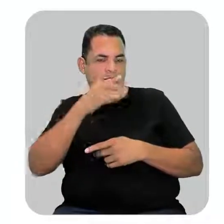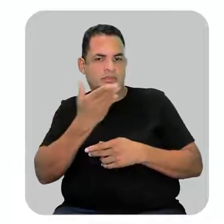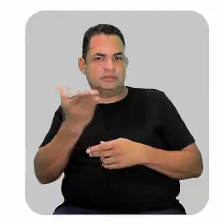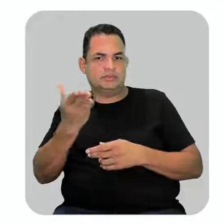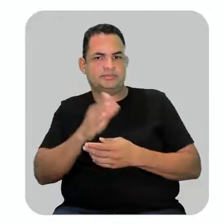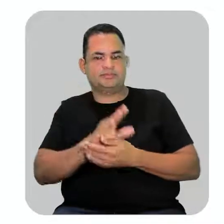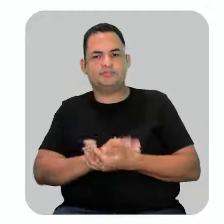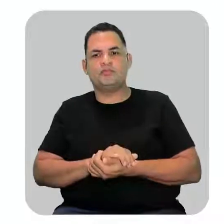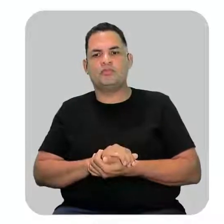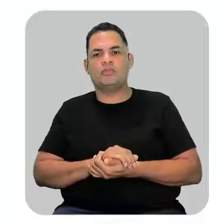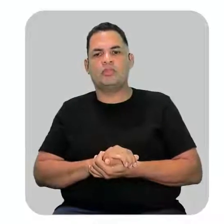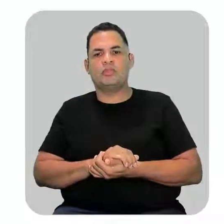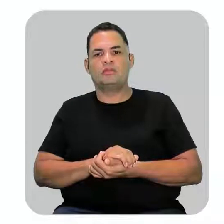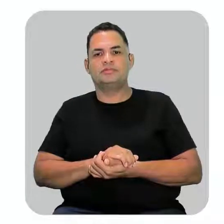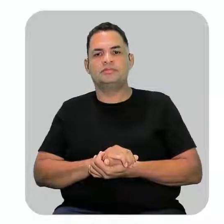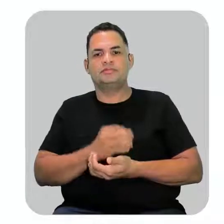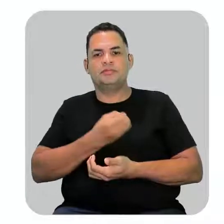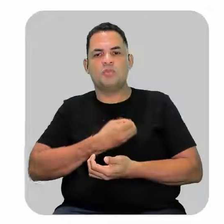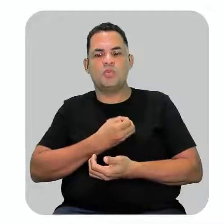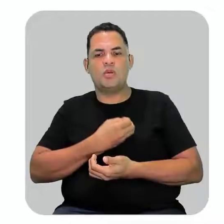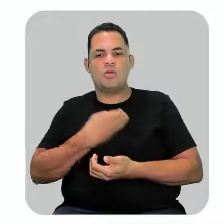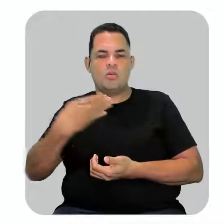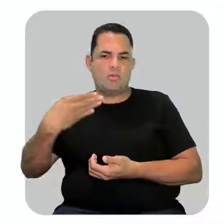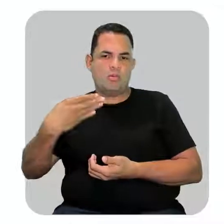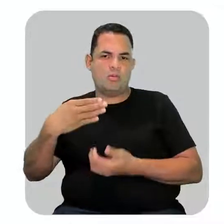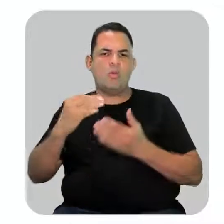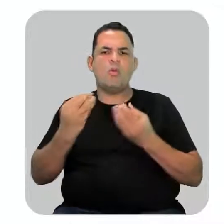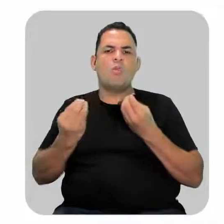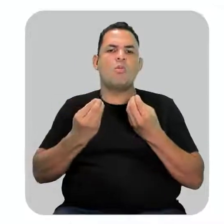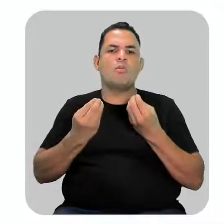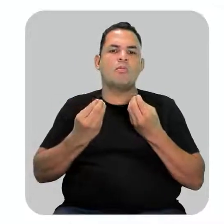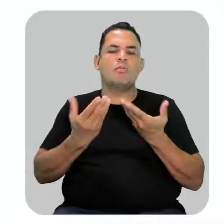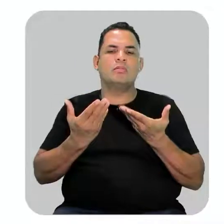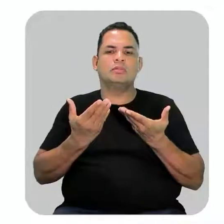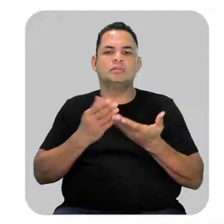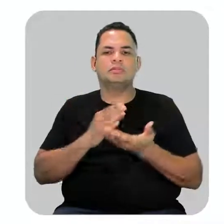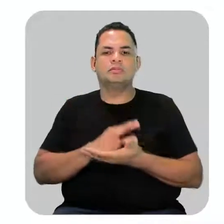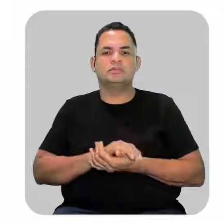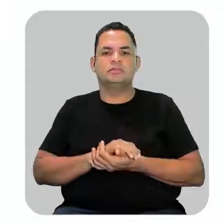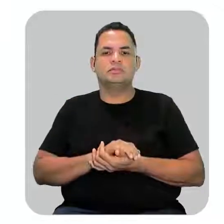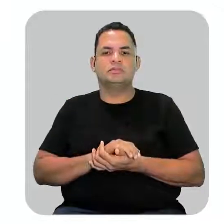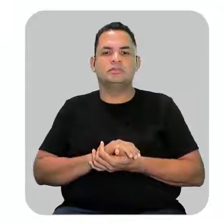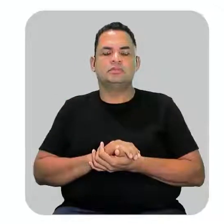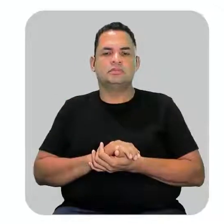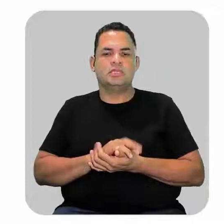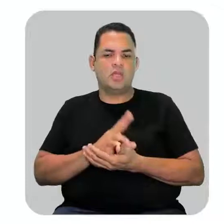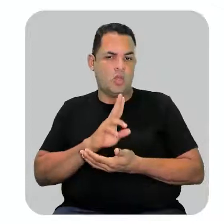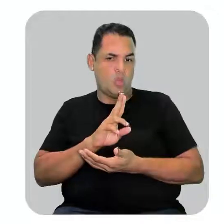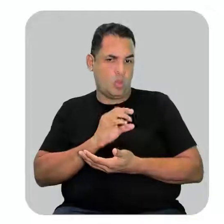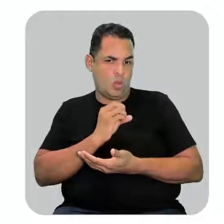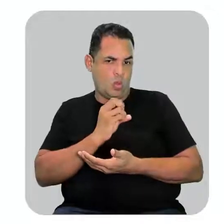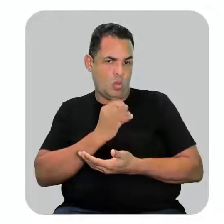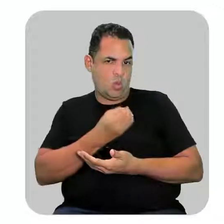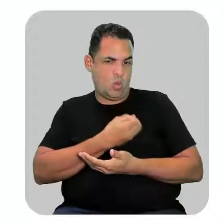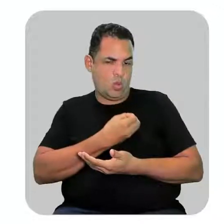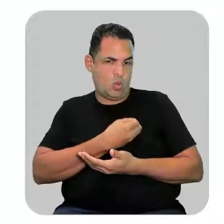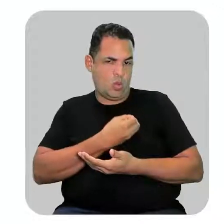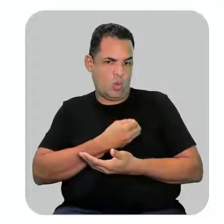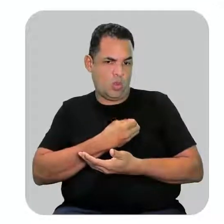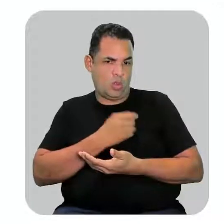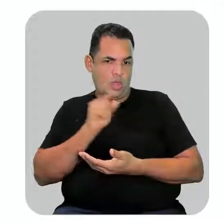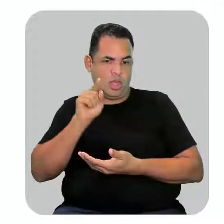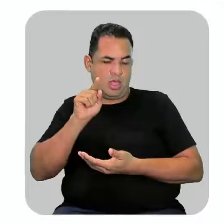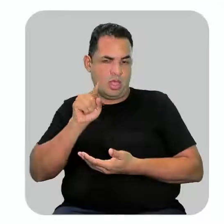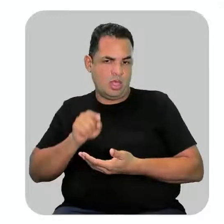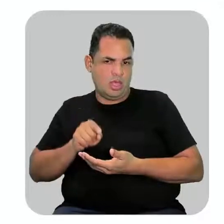aqui no carbono de número 4 como é que fica? eu dou o número do carbono onde está a ramificação primeiro